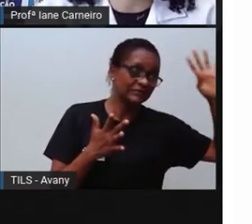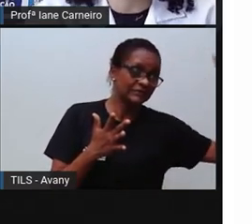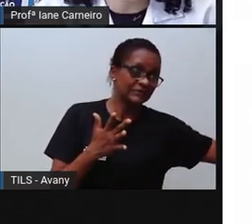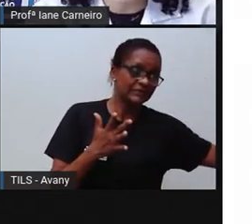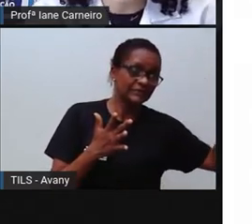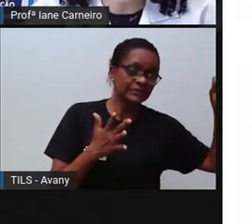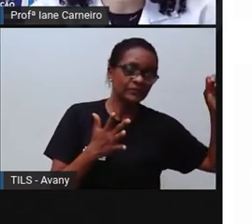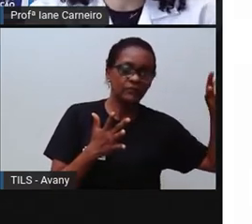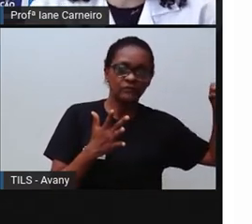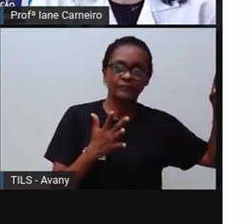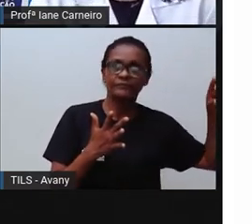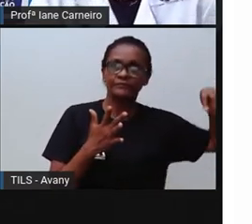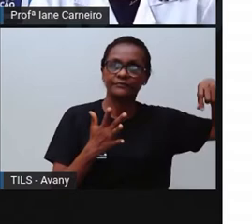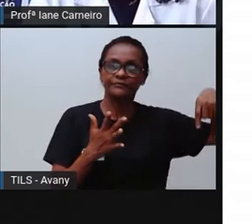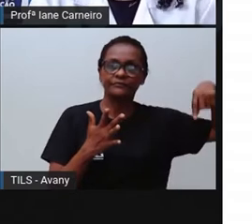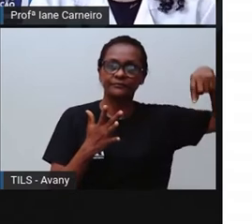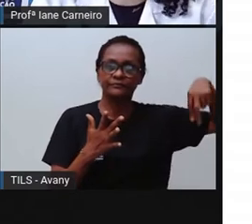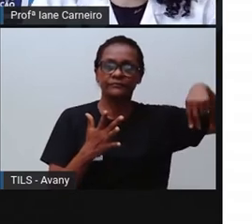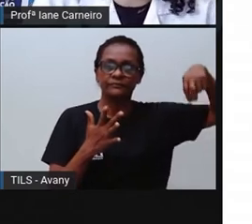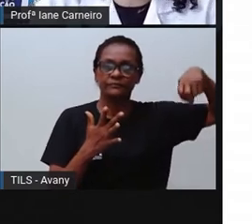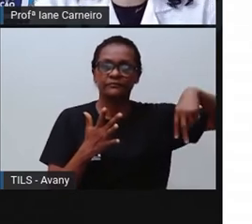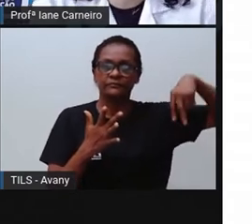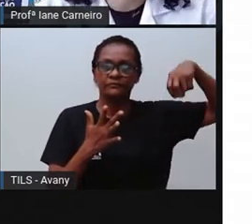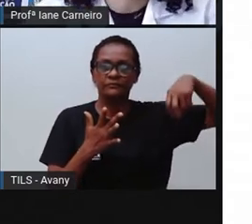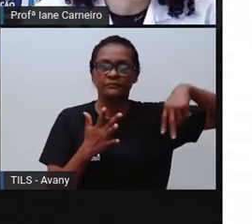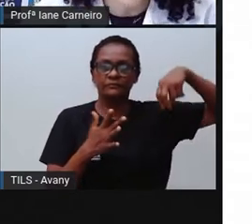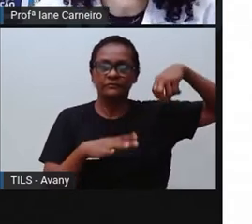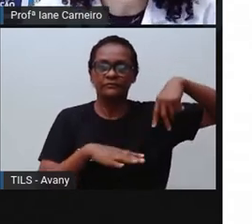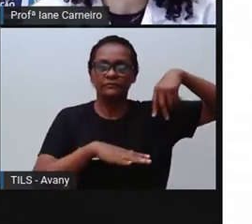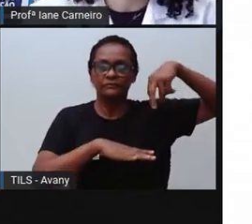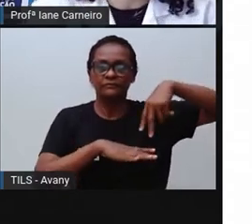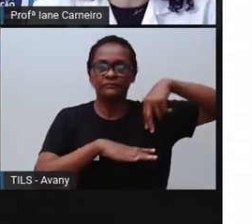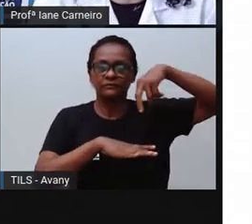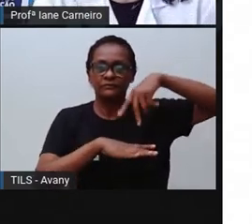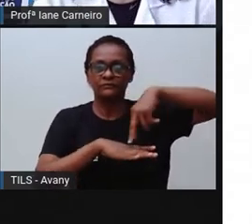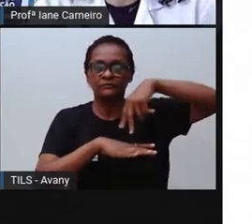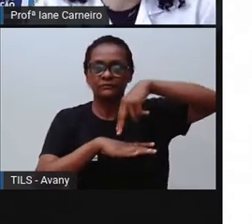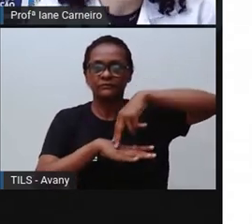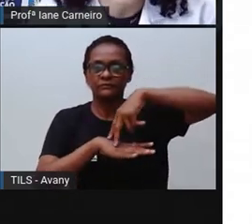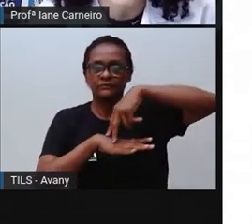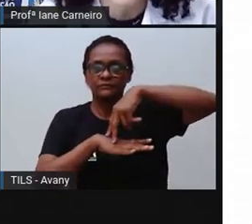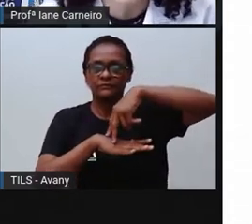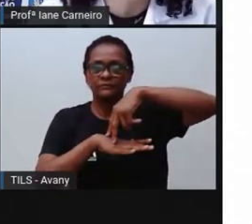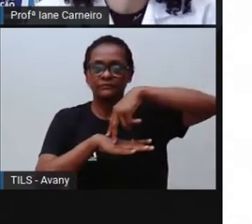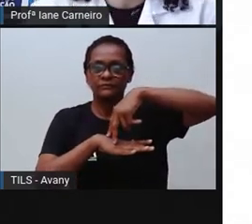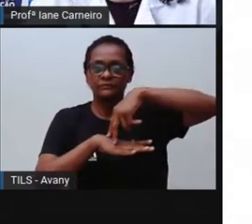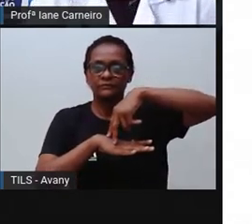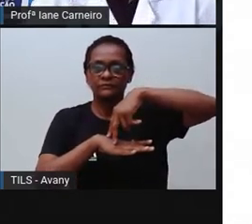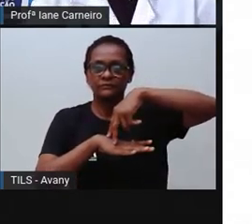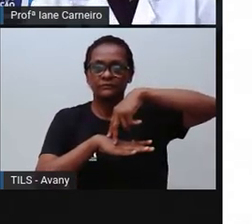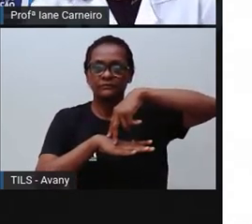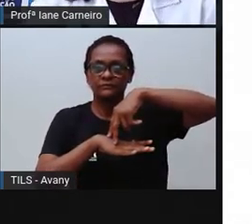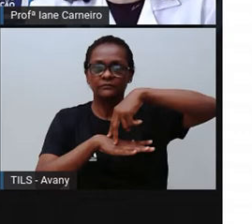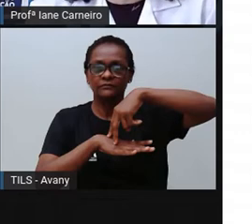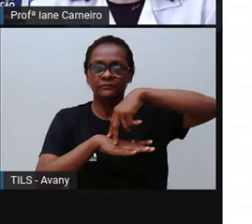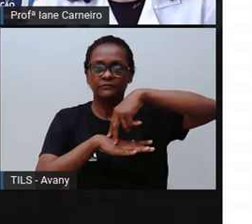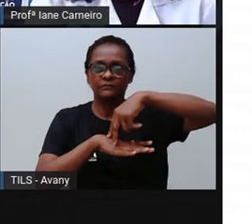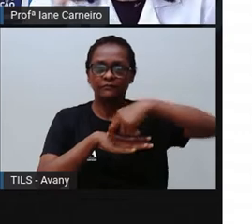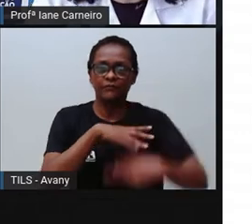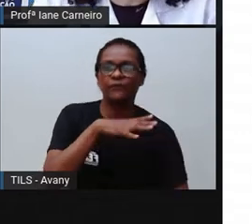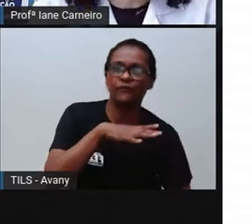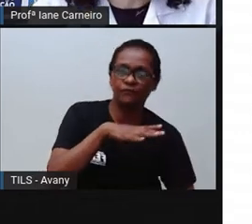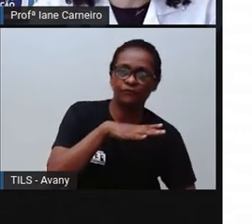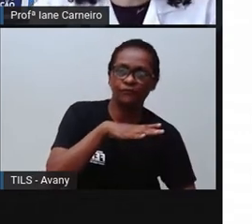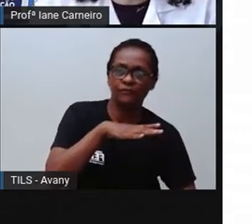alguém pisa aqui, ó, num piso molhado, num chão com água, né? Um chão que tá escorregando. Pode acontecer o quê?